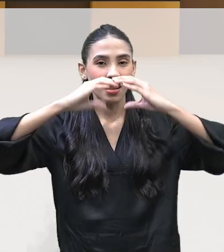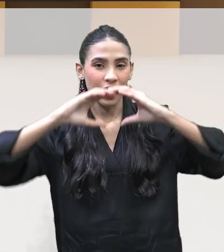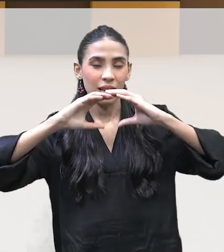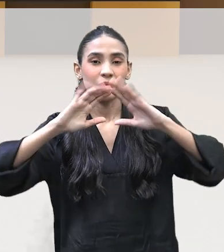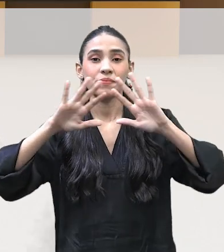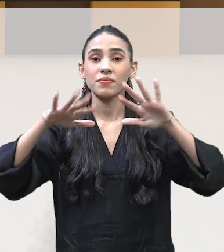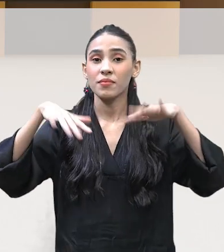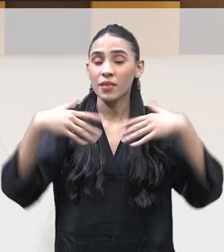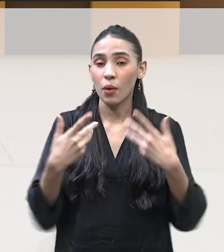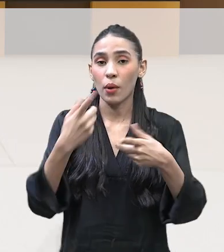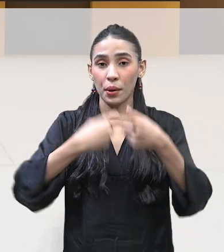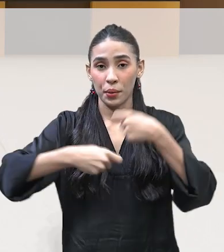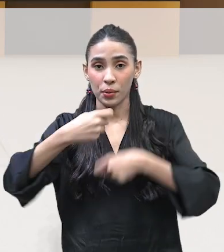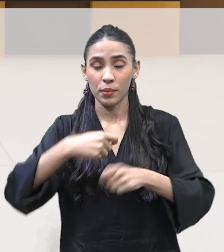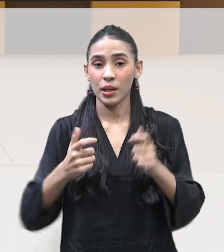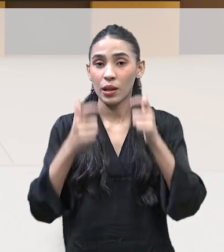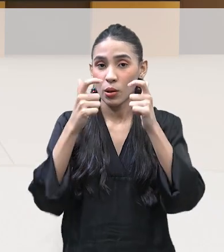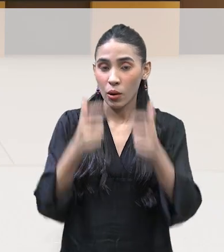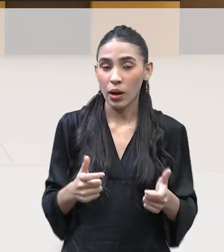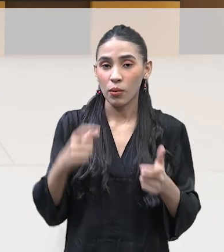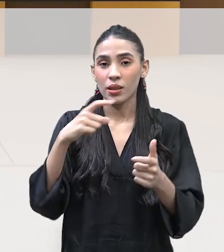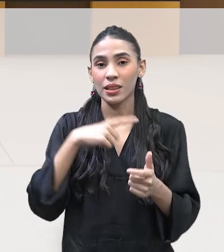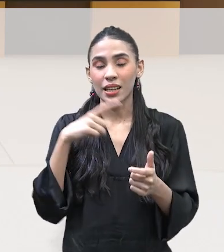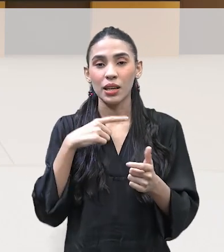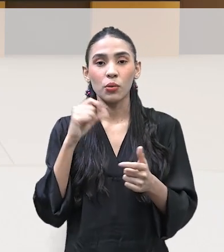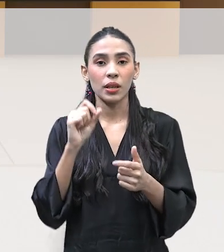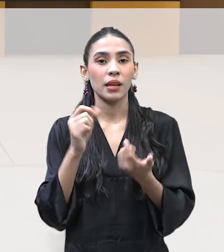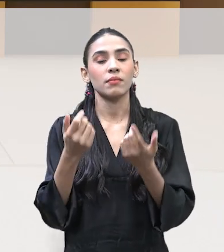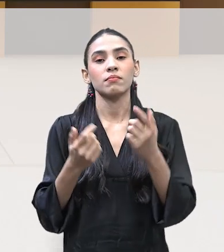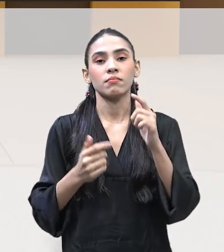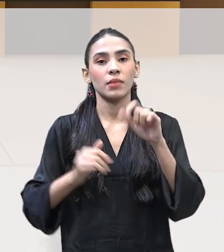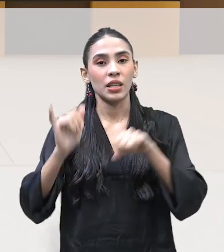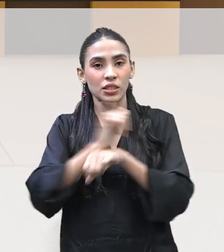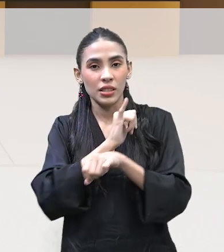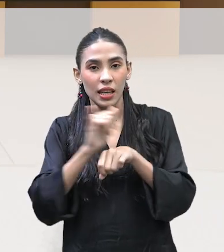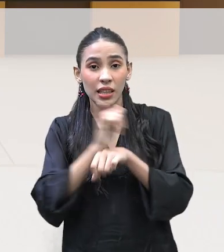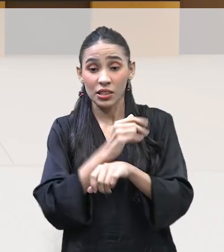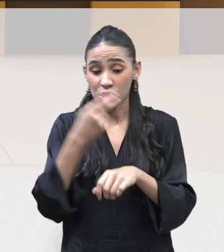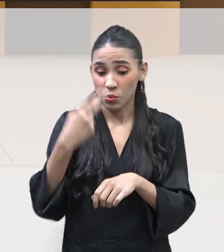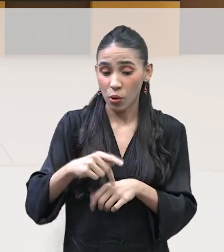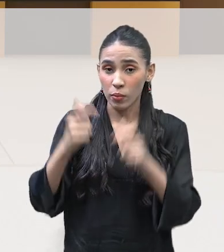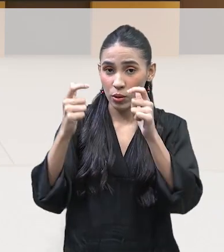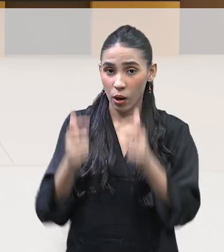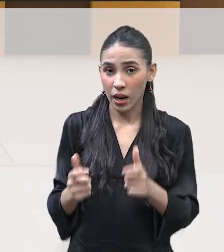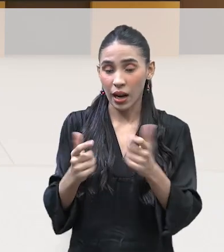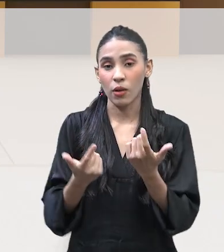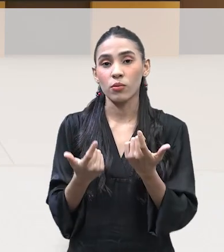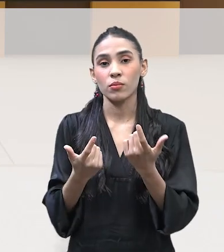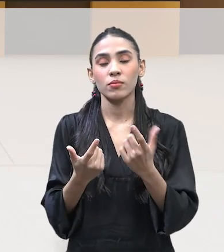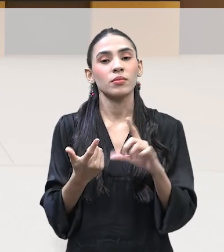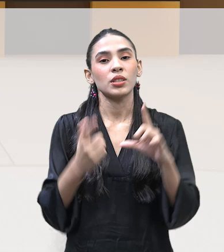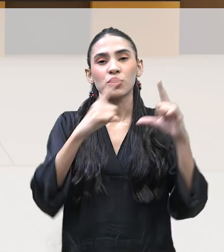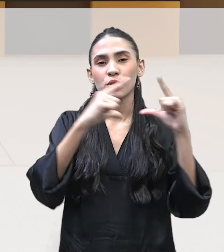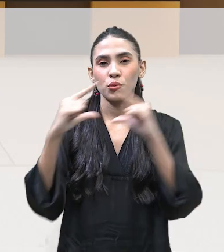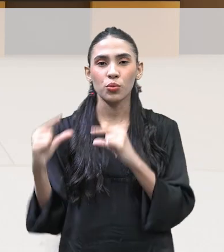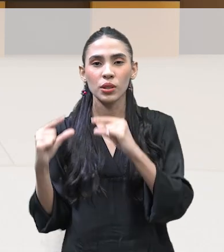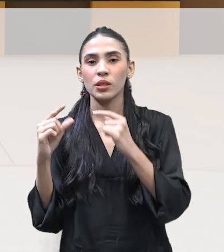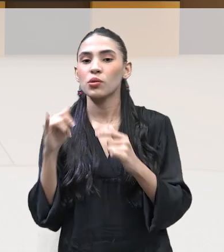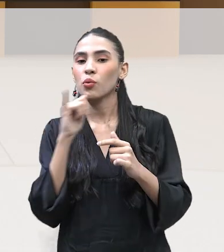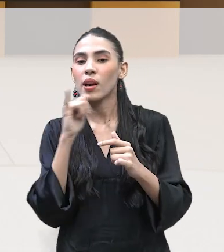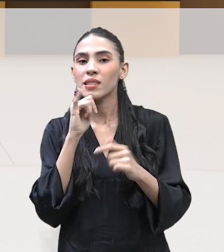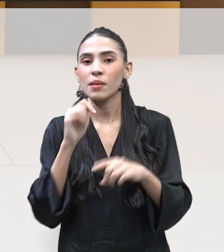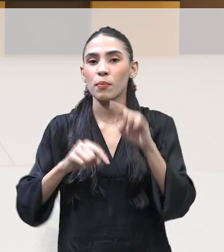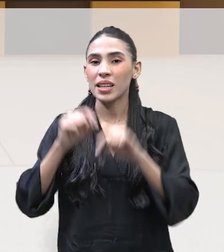Então, a economia local envolve a utilização de recursos disponíveis na região, minimizando a dependência de insumos